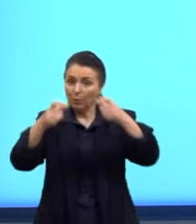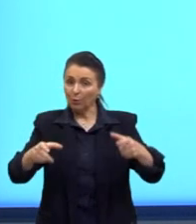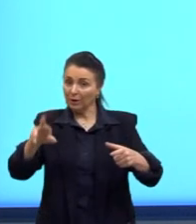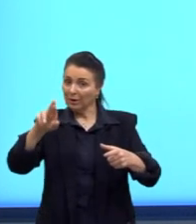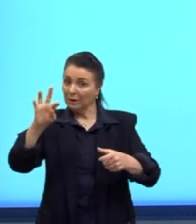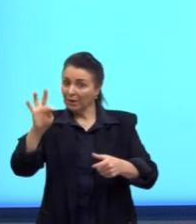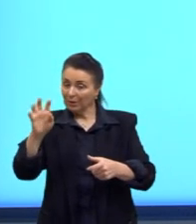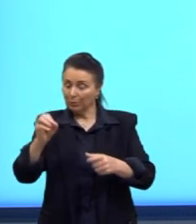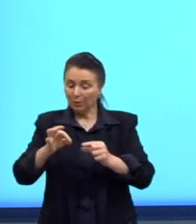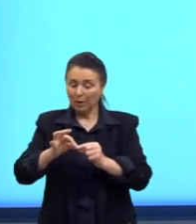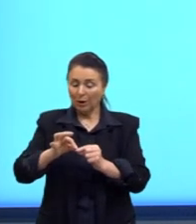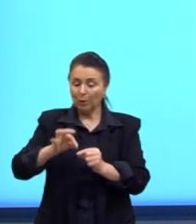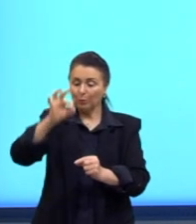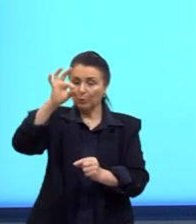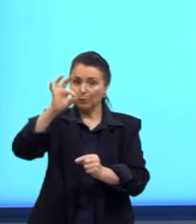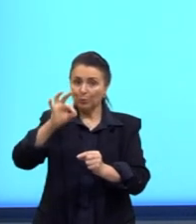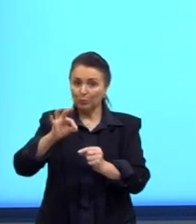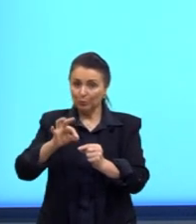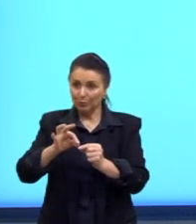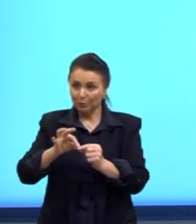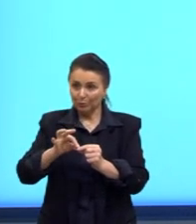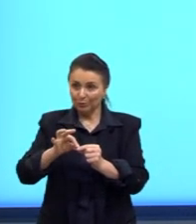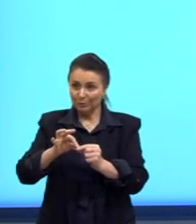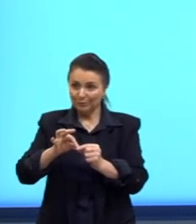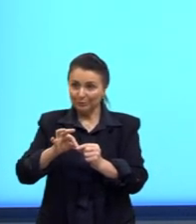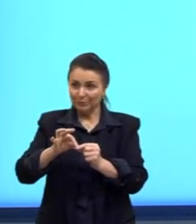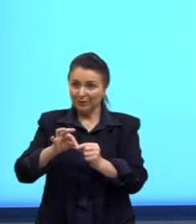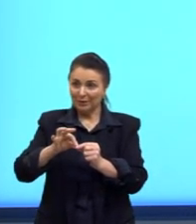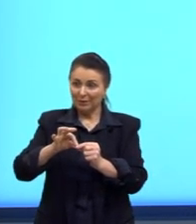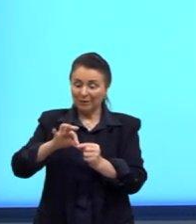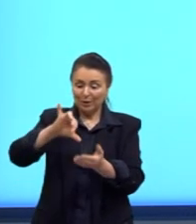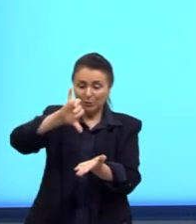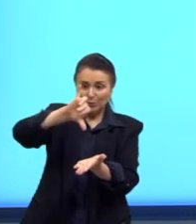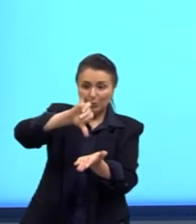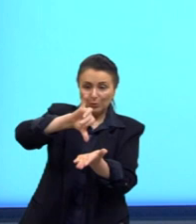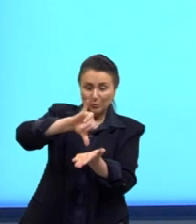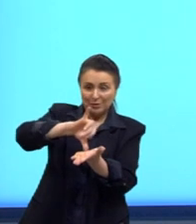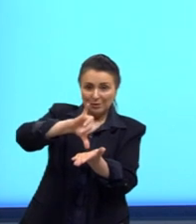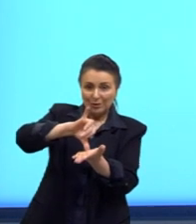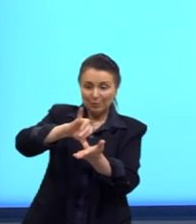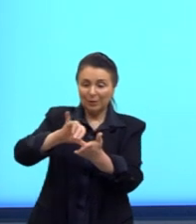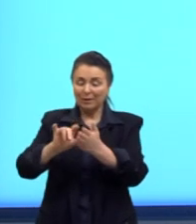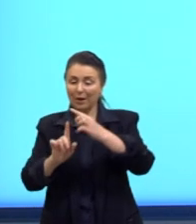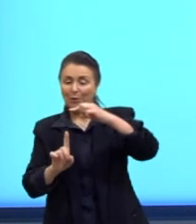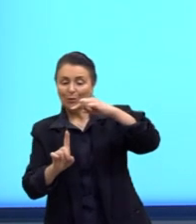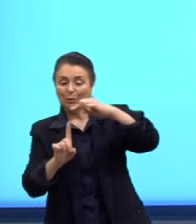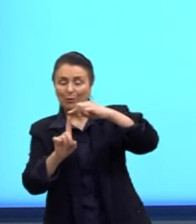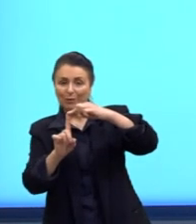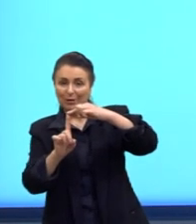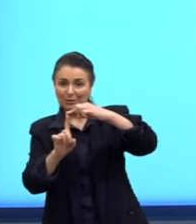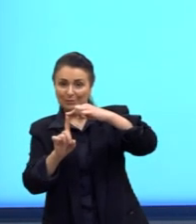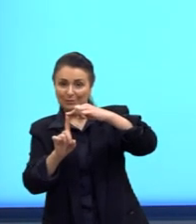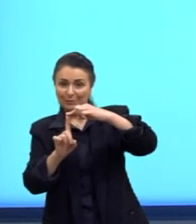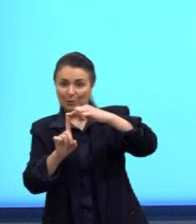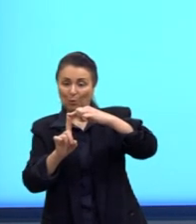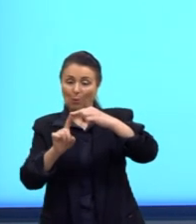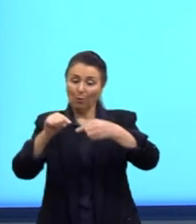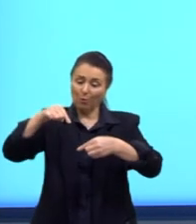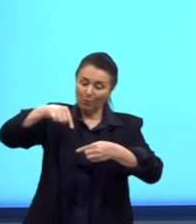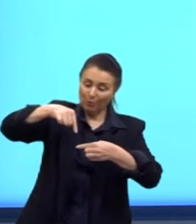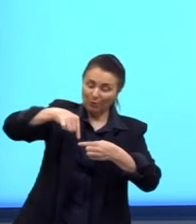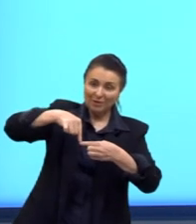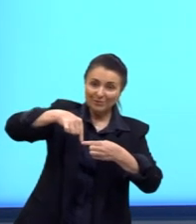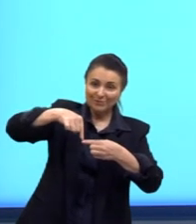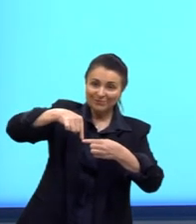Onde a altura é exatamente aquele segmento que vai do centro da base até o vértice, que estaria lá embaixo da figura. Mas aqui a gente tem